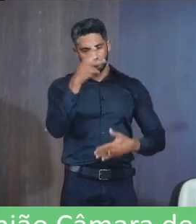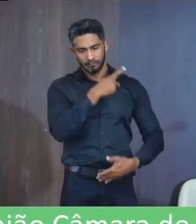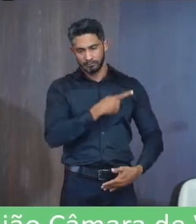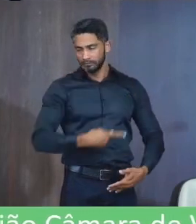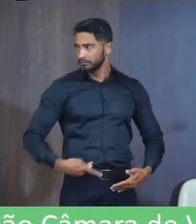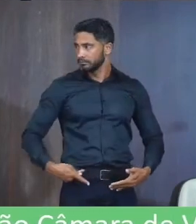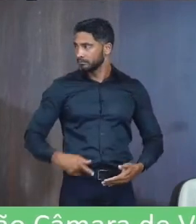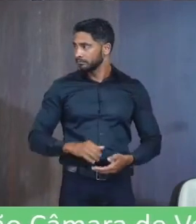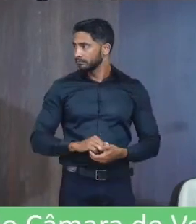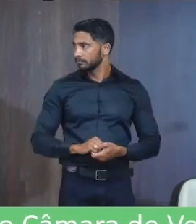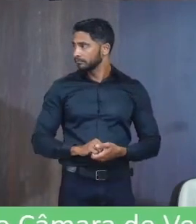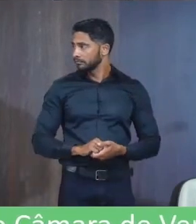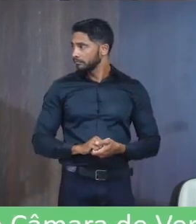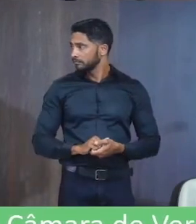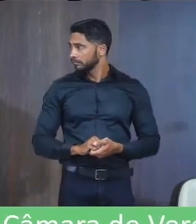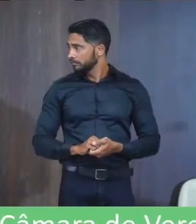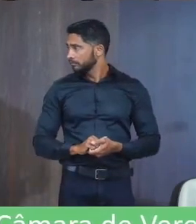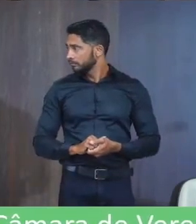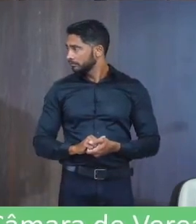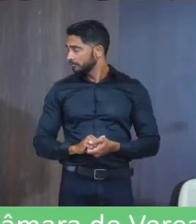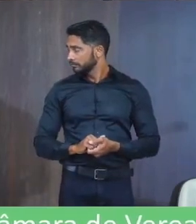Presidente